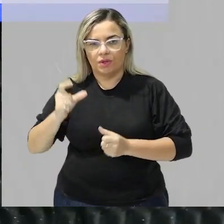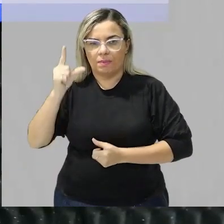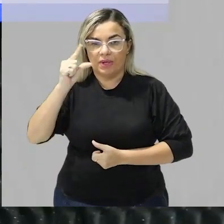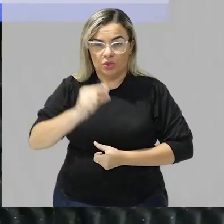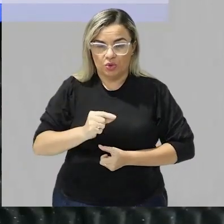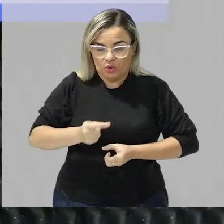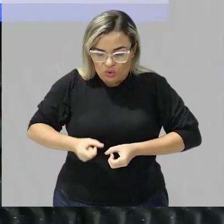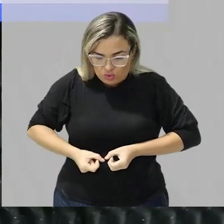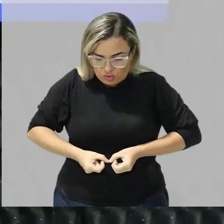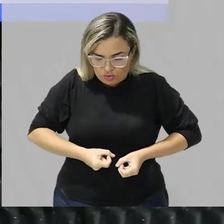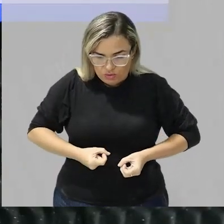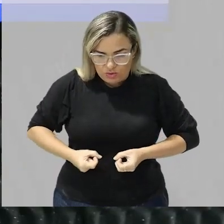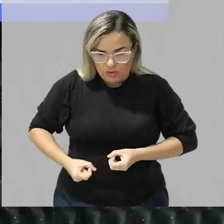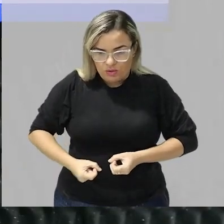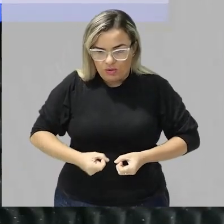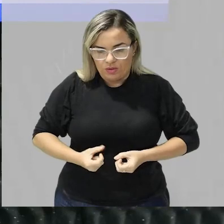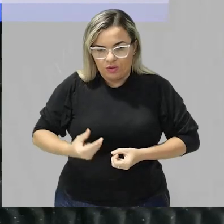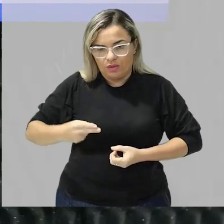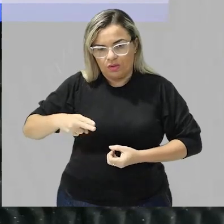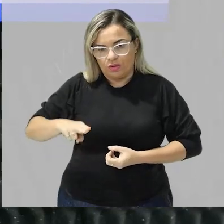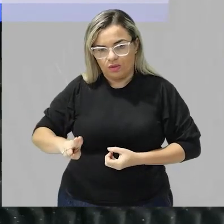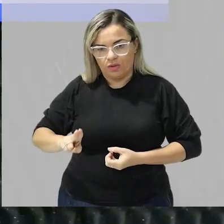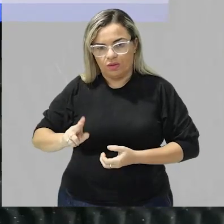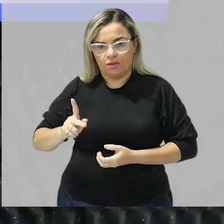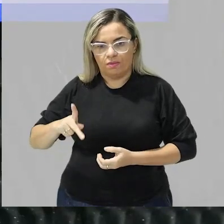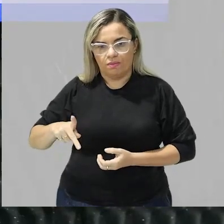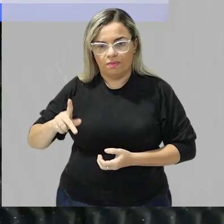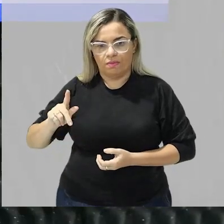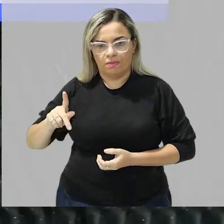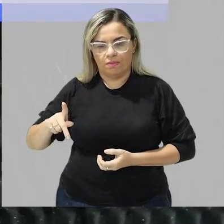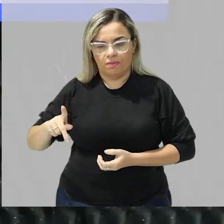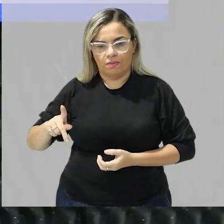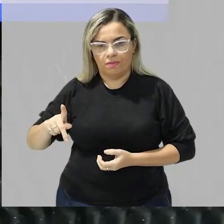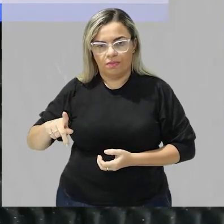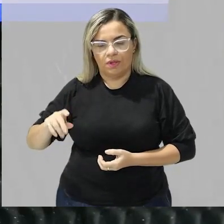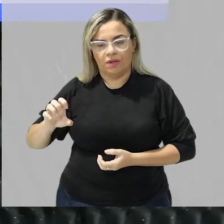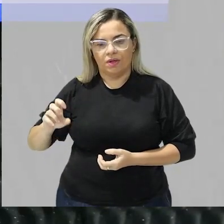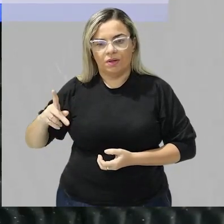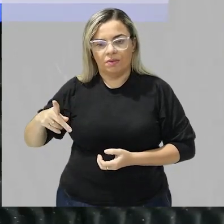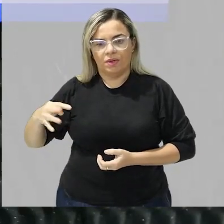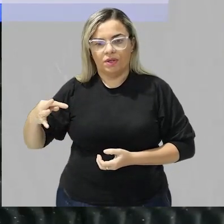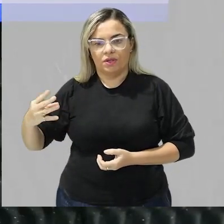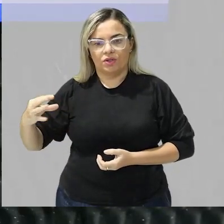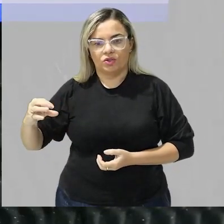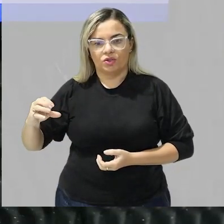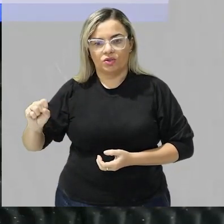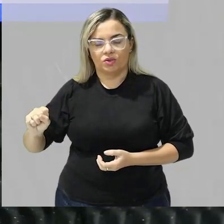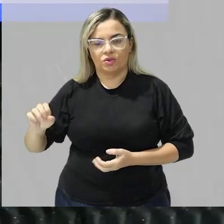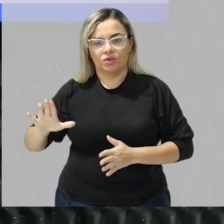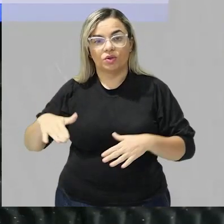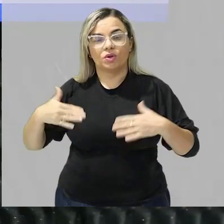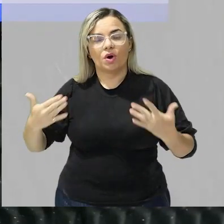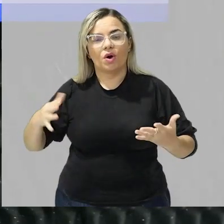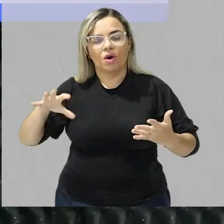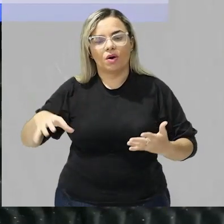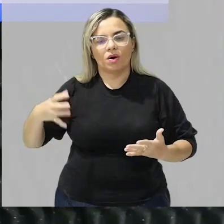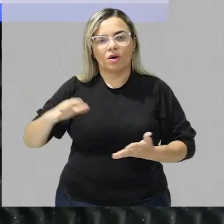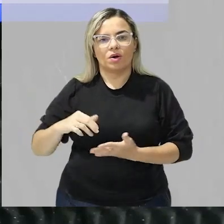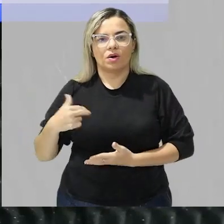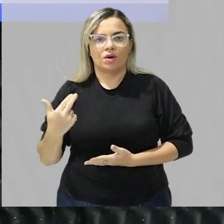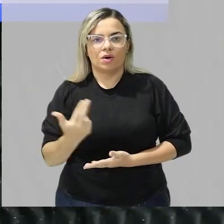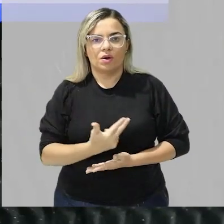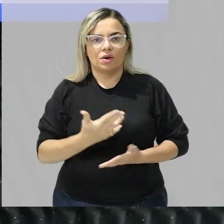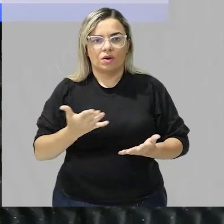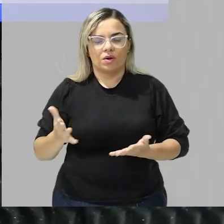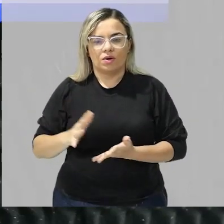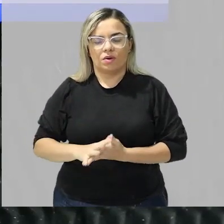menores que nós chamamos de peptídeos tá certo? e aí o que vai acontecer? nós temos aqui a